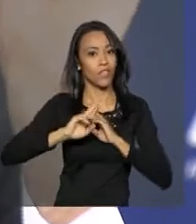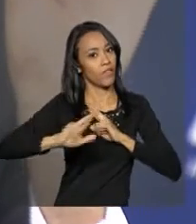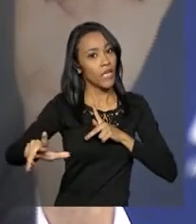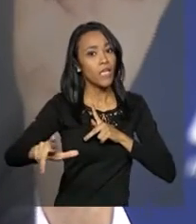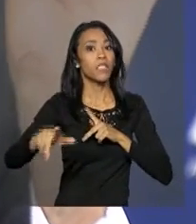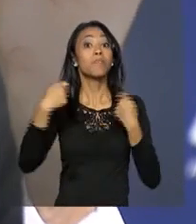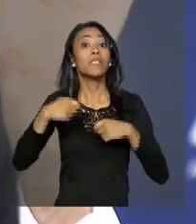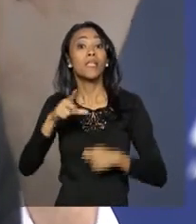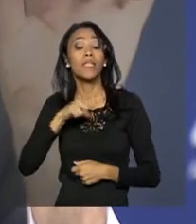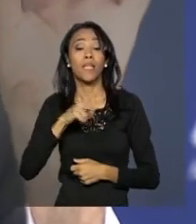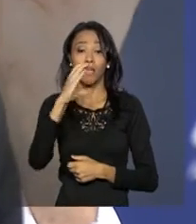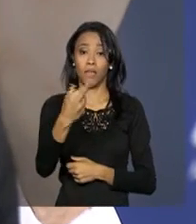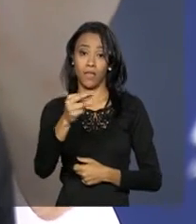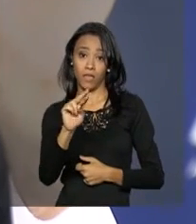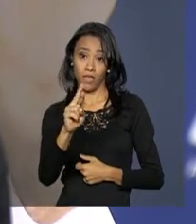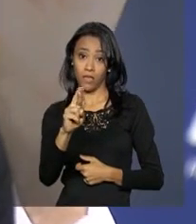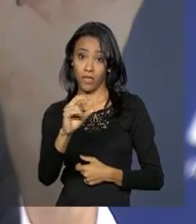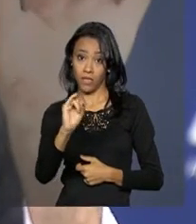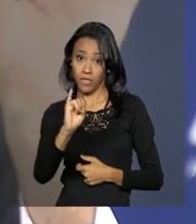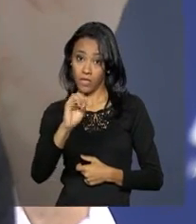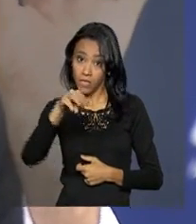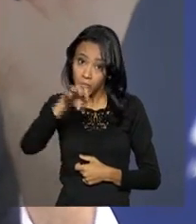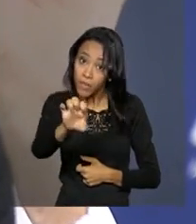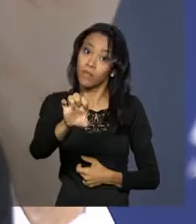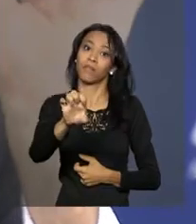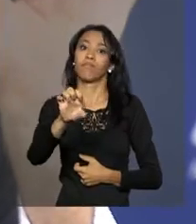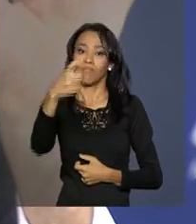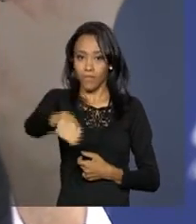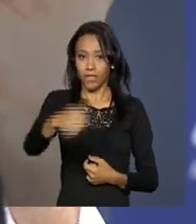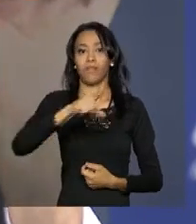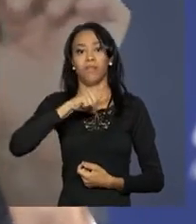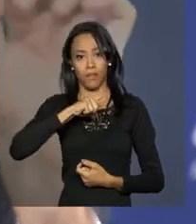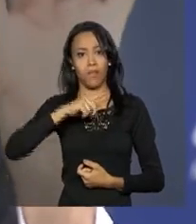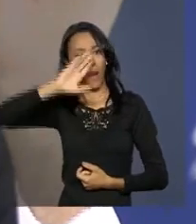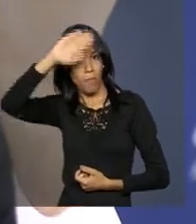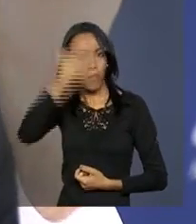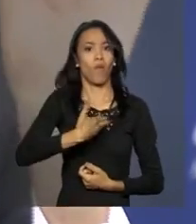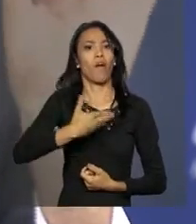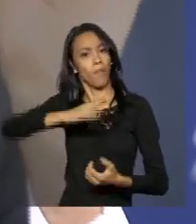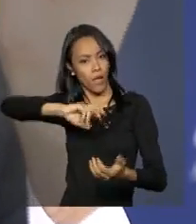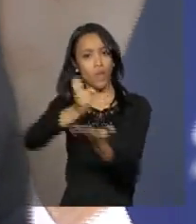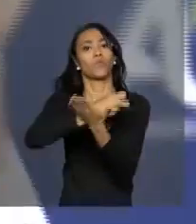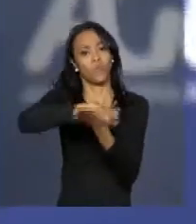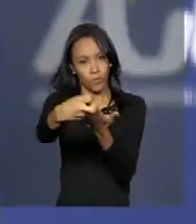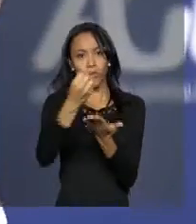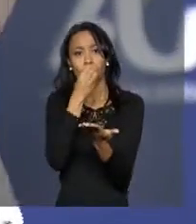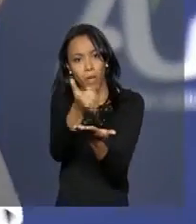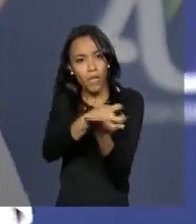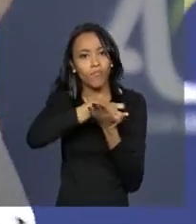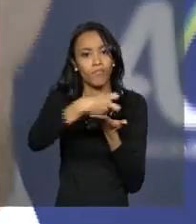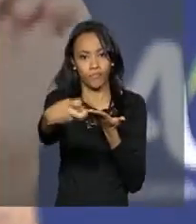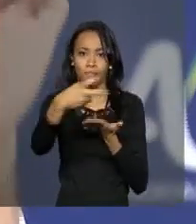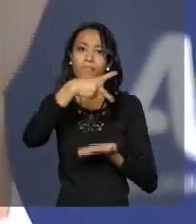eu avalio a inconveniência da permanência do chefe, do executivo e do chefe de governo, a partir da prefiguração